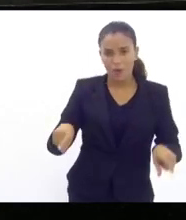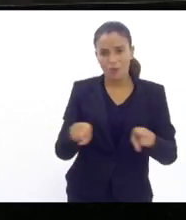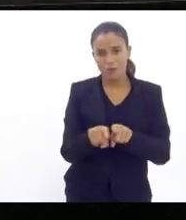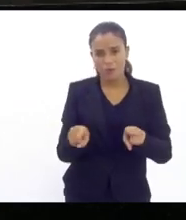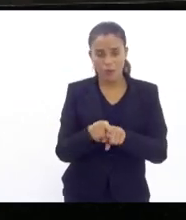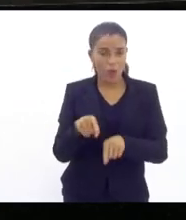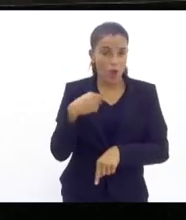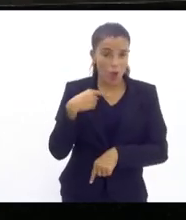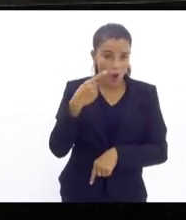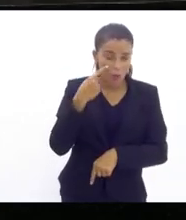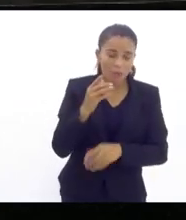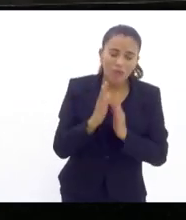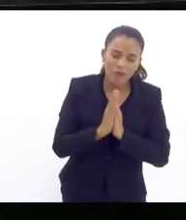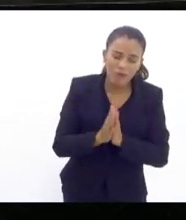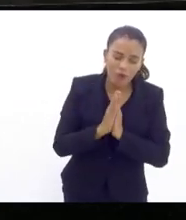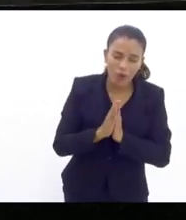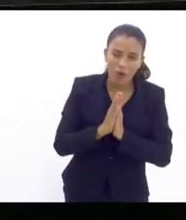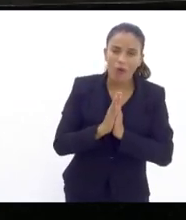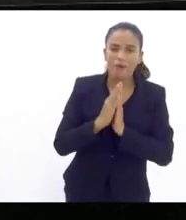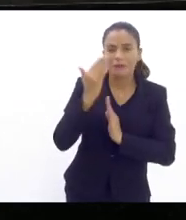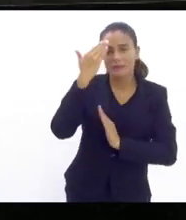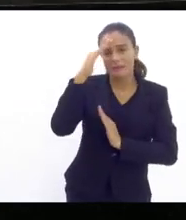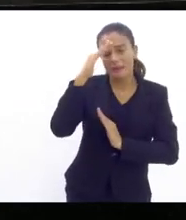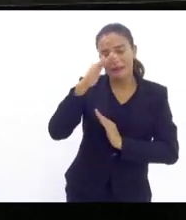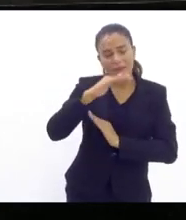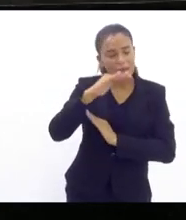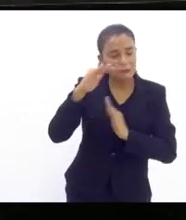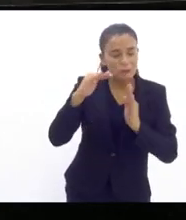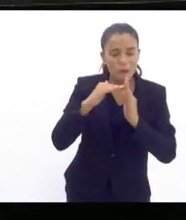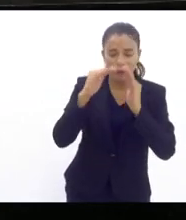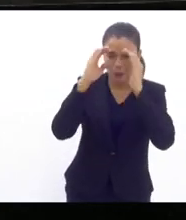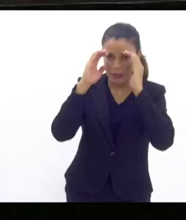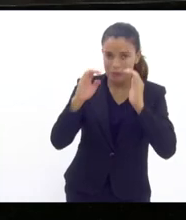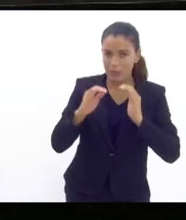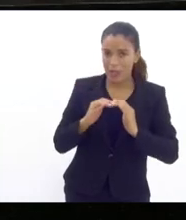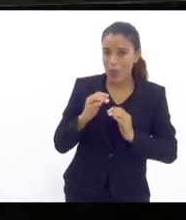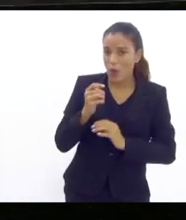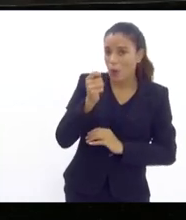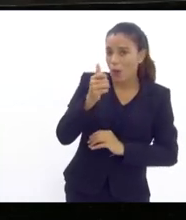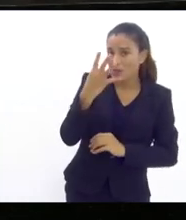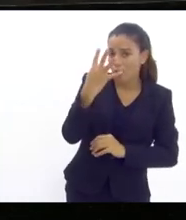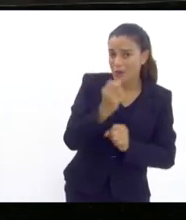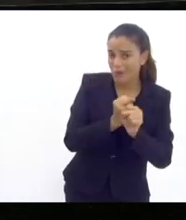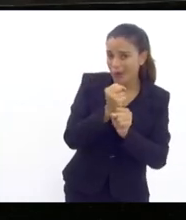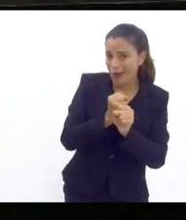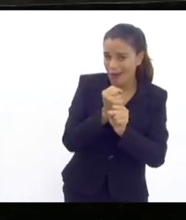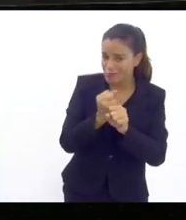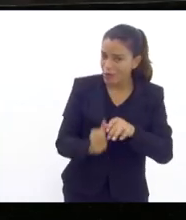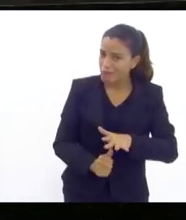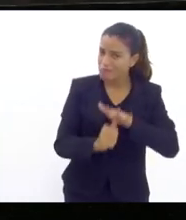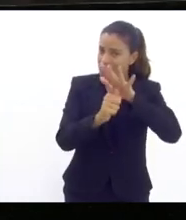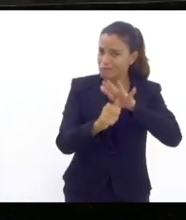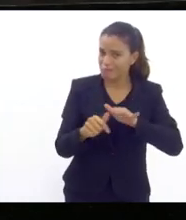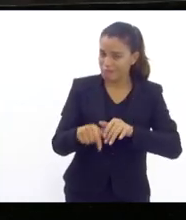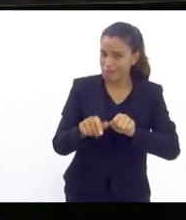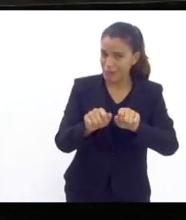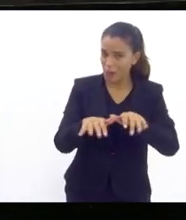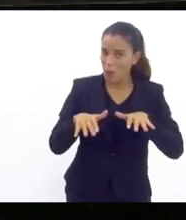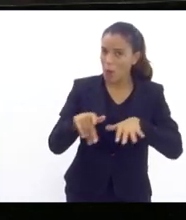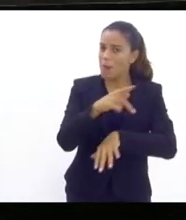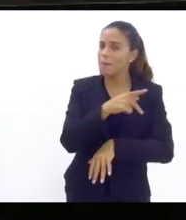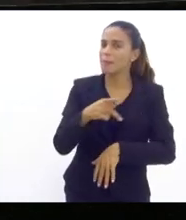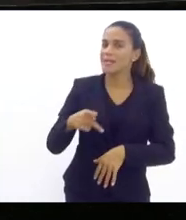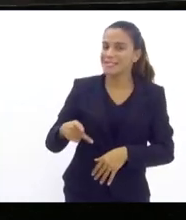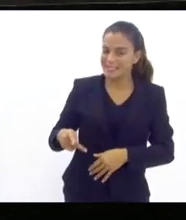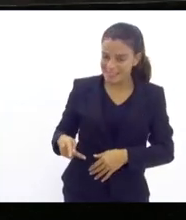ouça isso com todo respeito eu exerci quatro anos a presidência dessa comissão e fui uma presidente sei